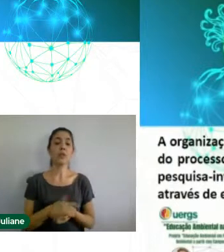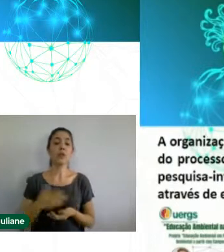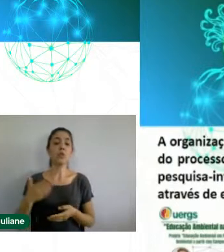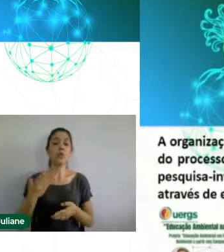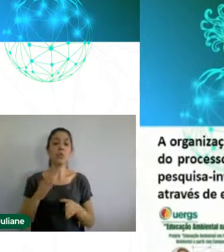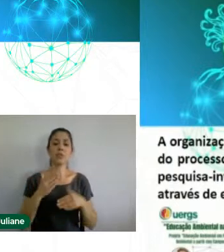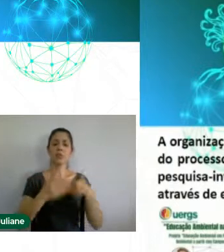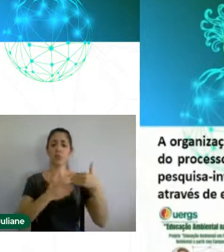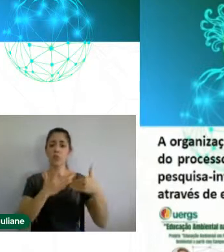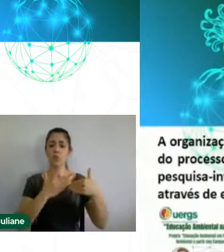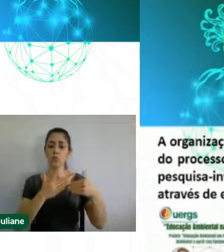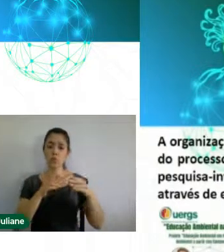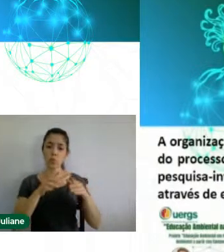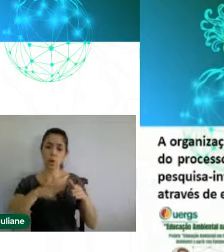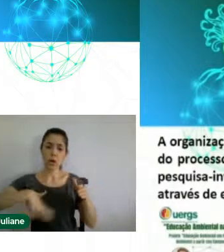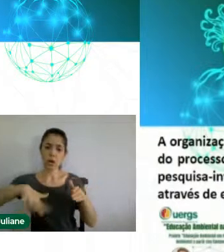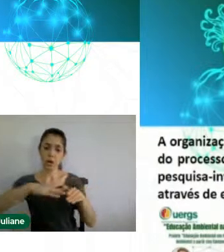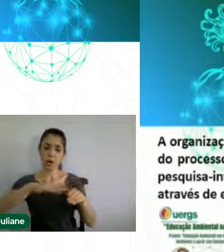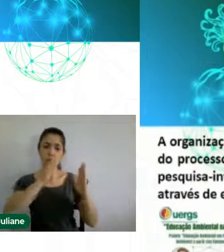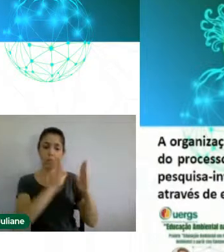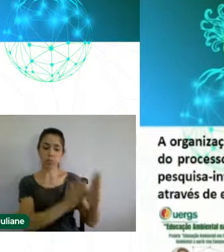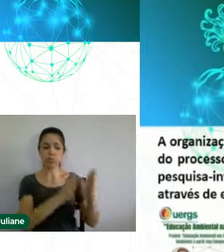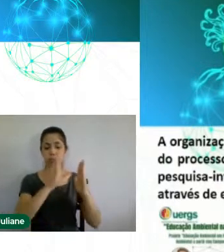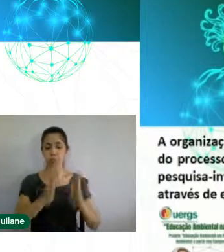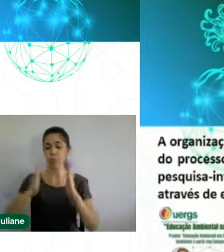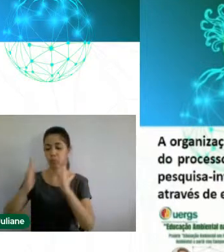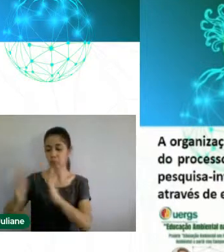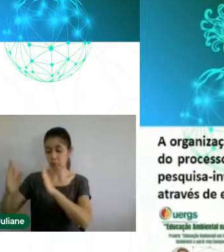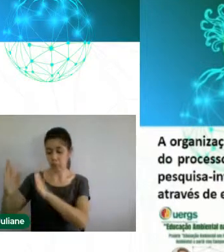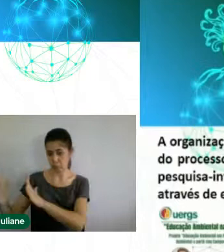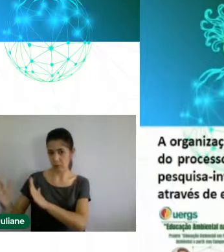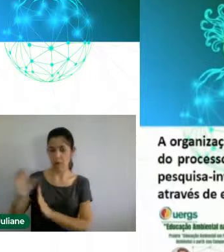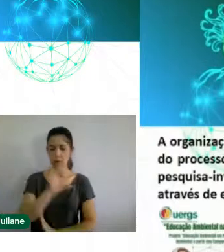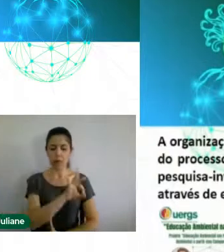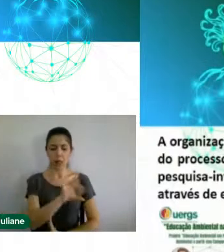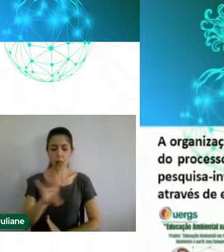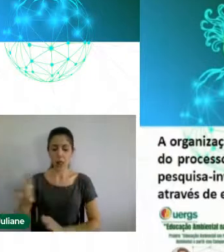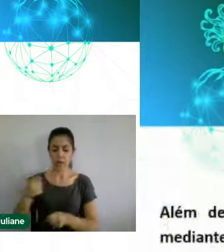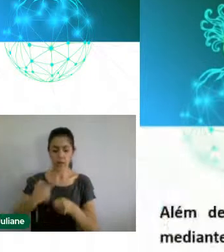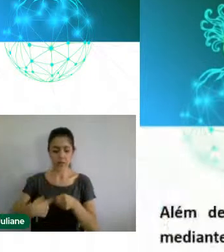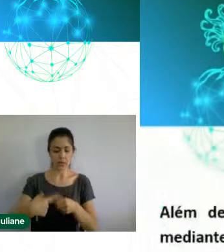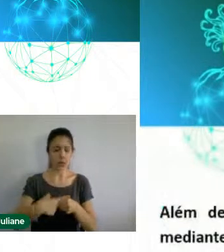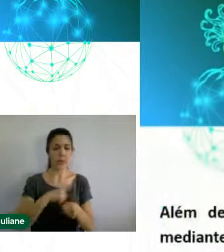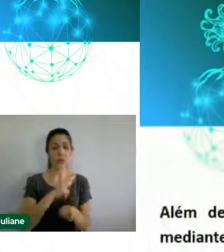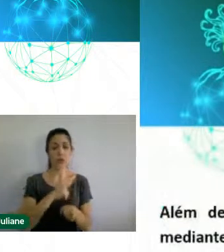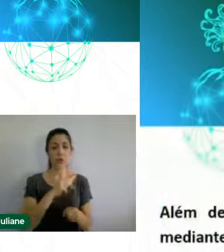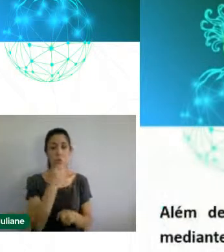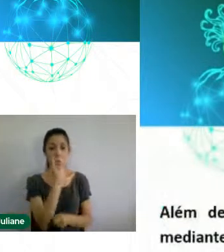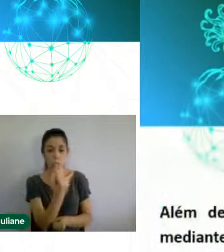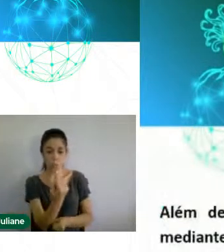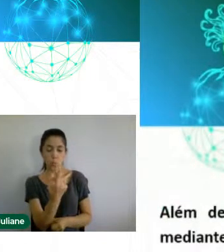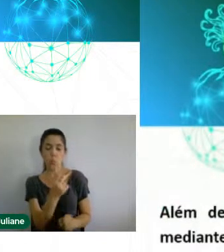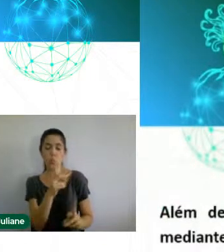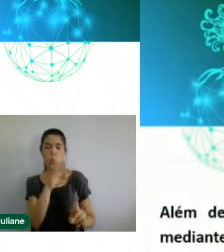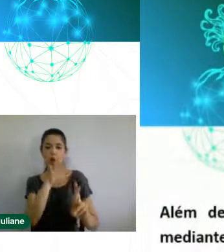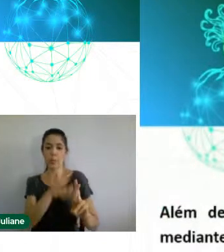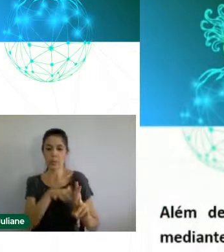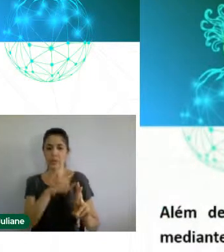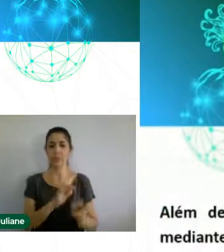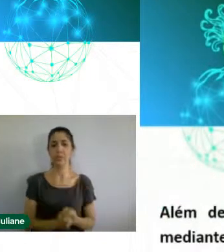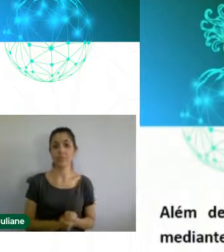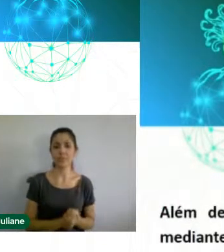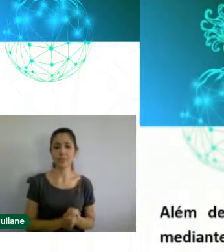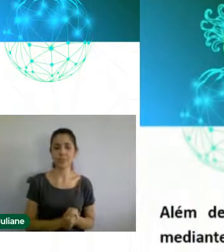sendo um representante por município. Além de questionários, a composição metodológica